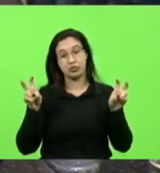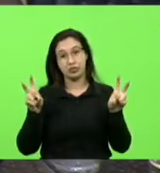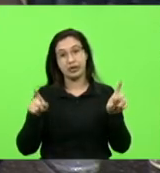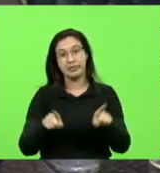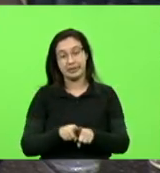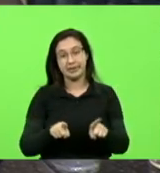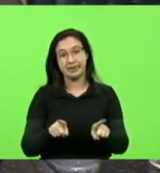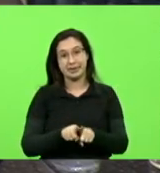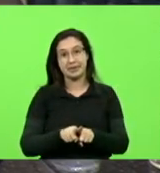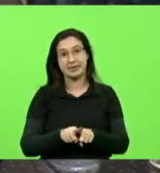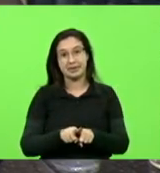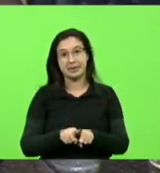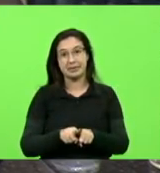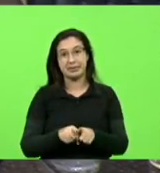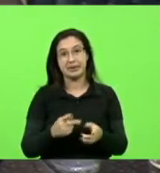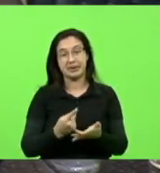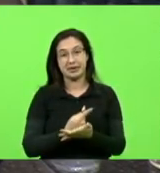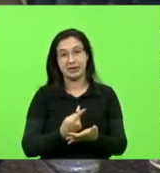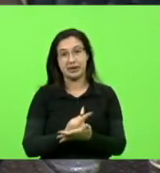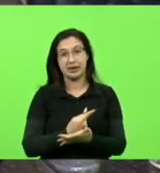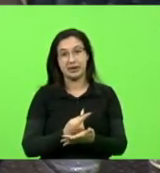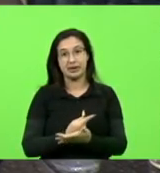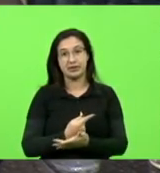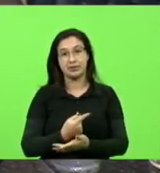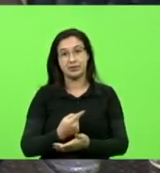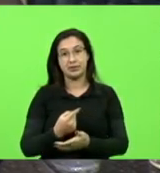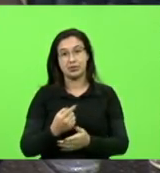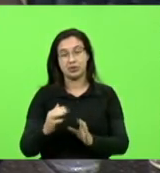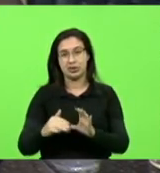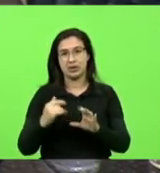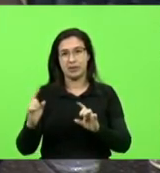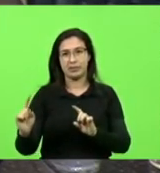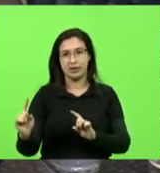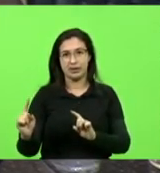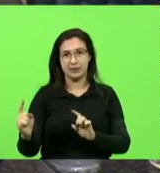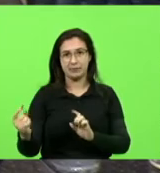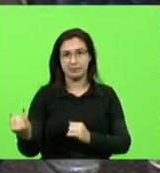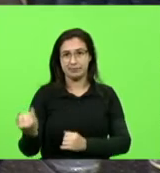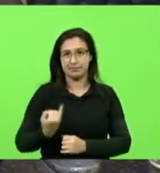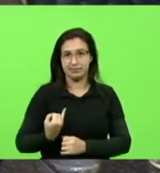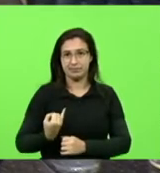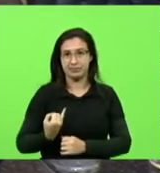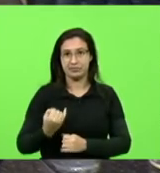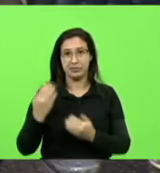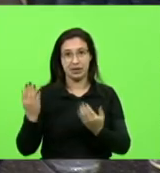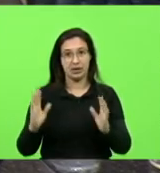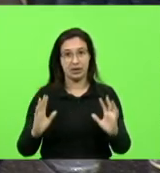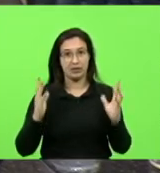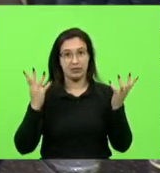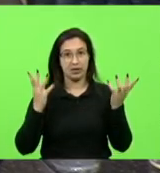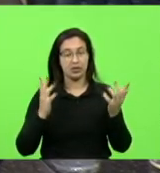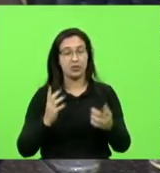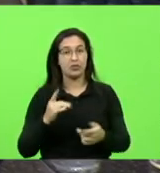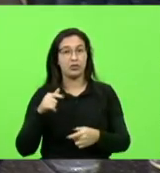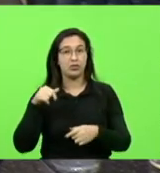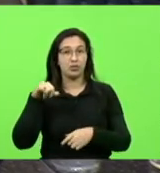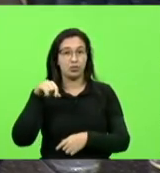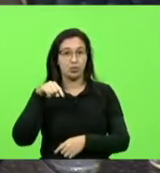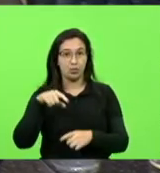absurdo. E eu recebi uma denúncia na sexta-feira sobre este evento que aconteceria em Itajaí.